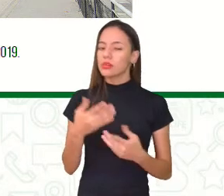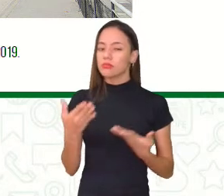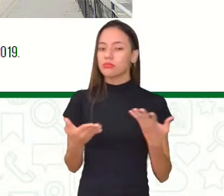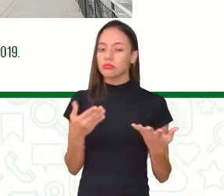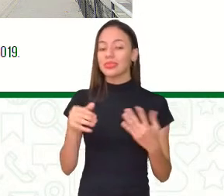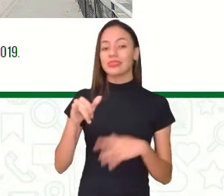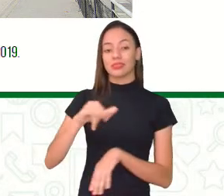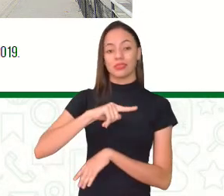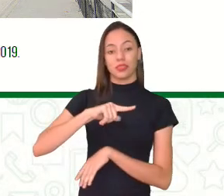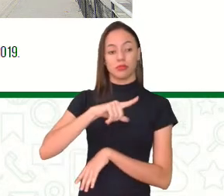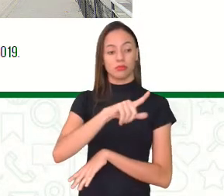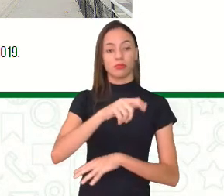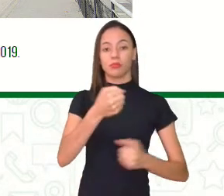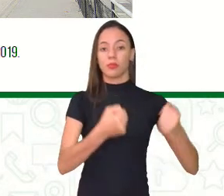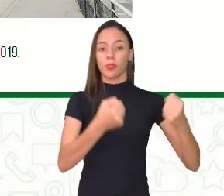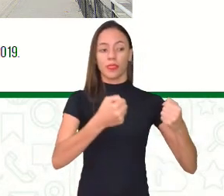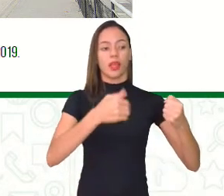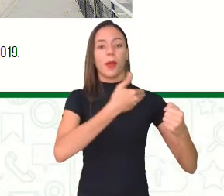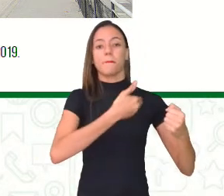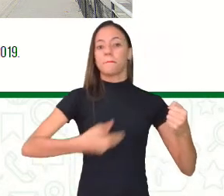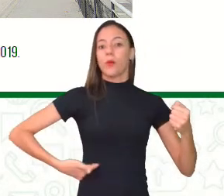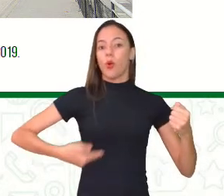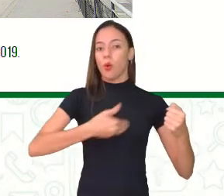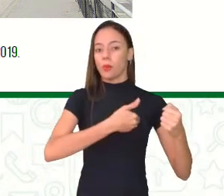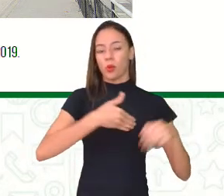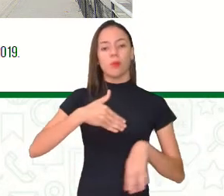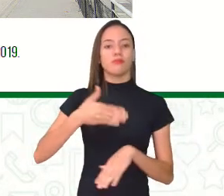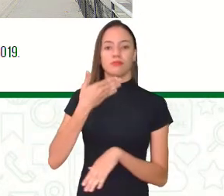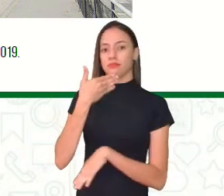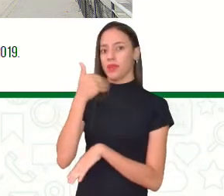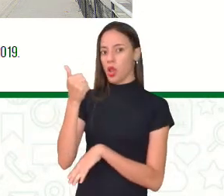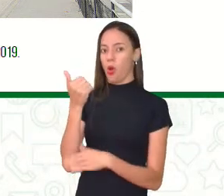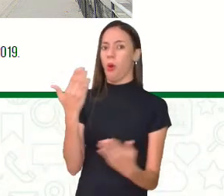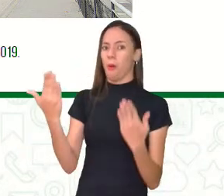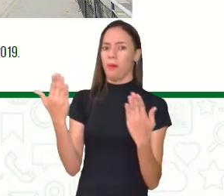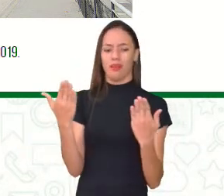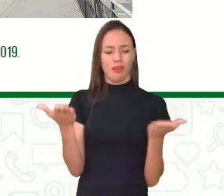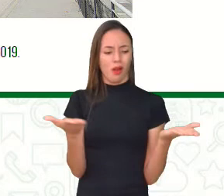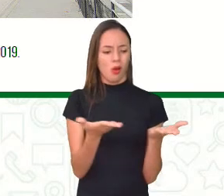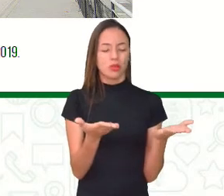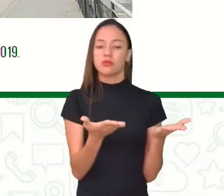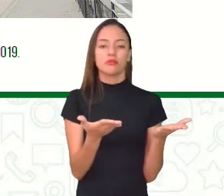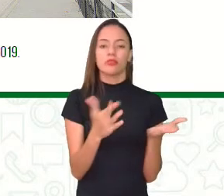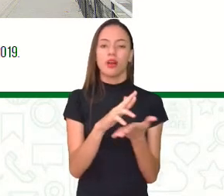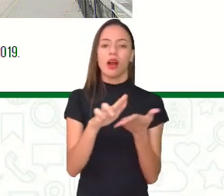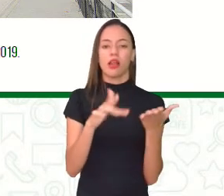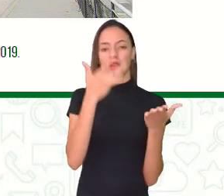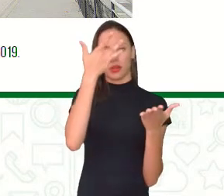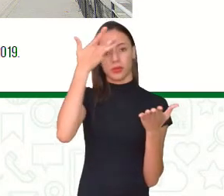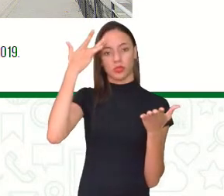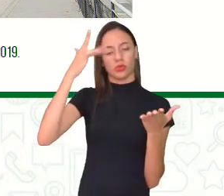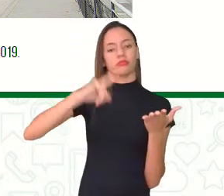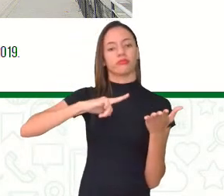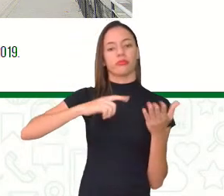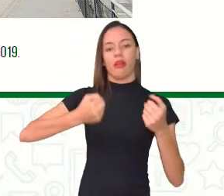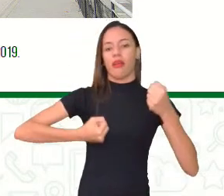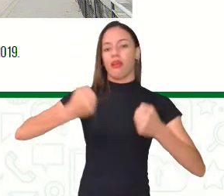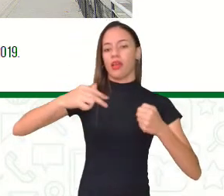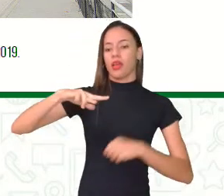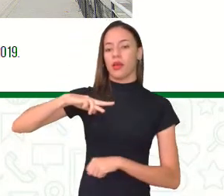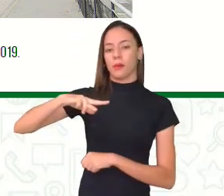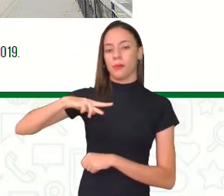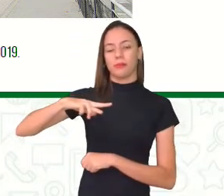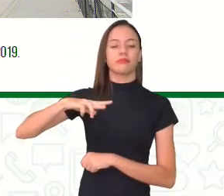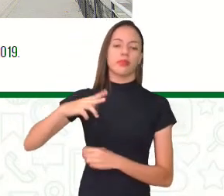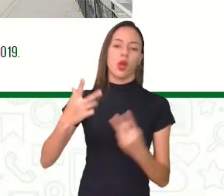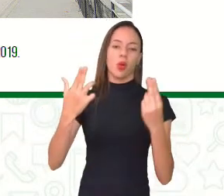transporte público mais eficiente do que temos hoje, muitas pessoas que têm seu transporte privado, como acontece